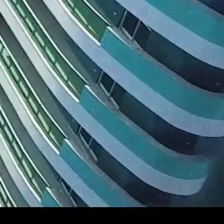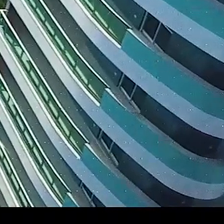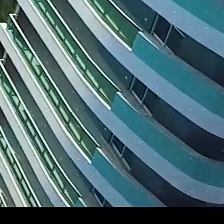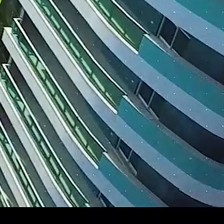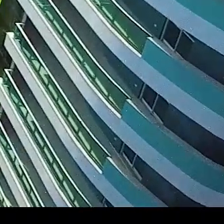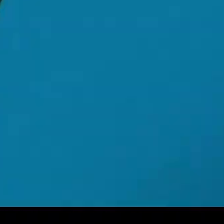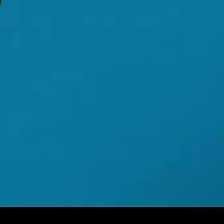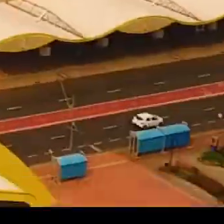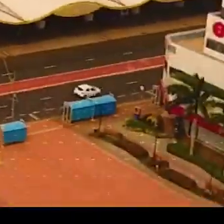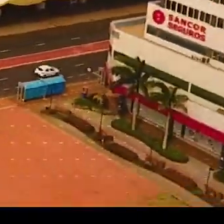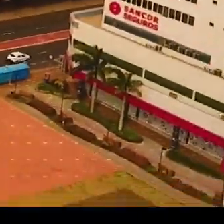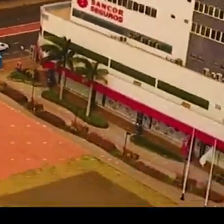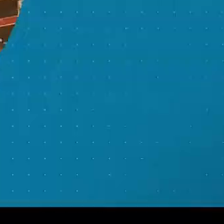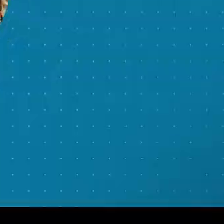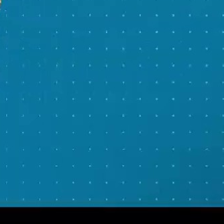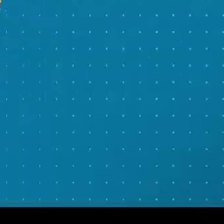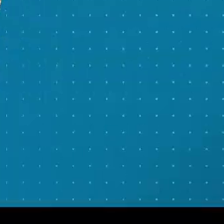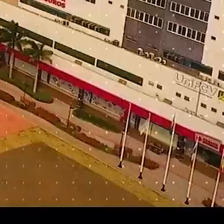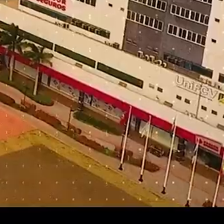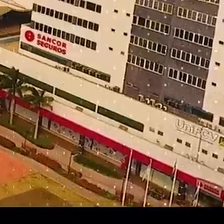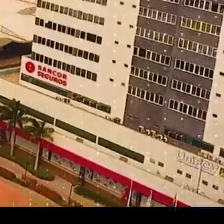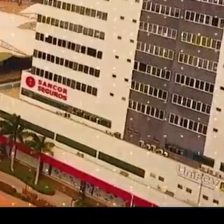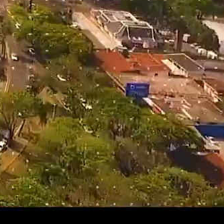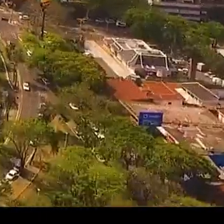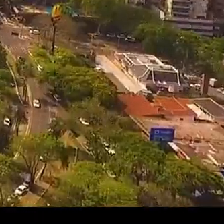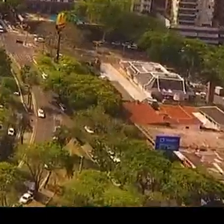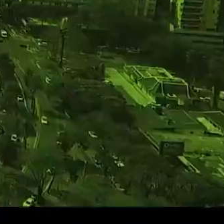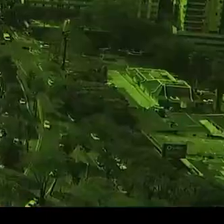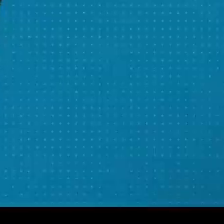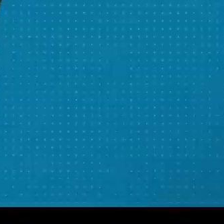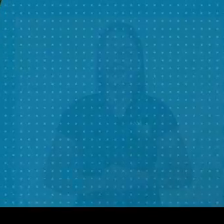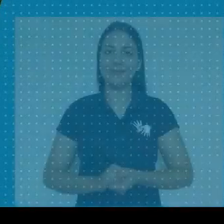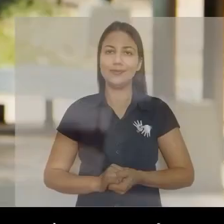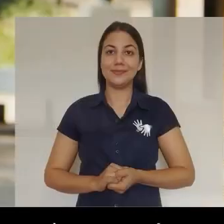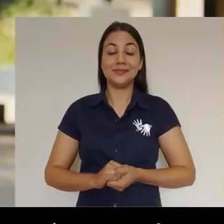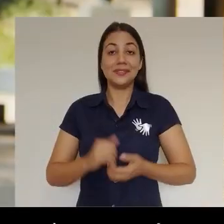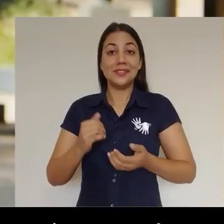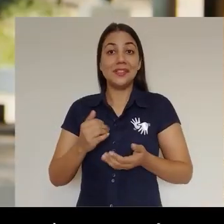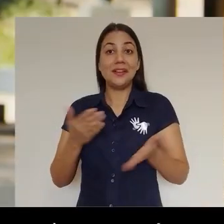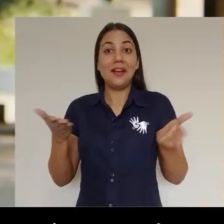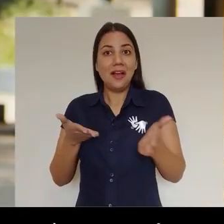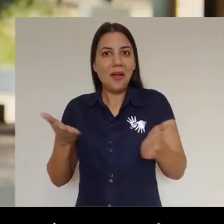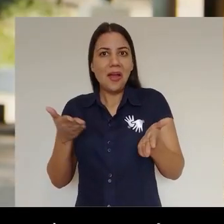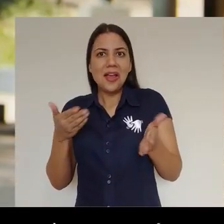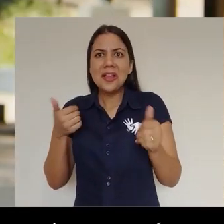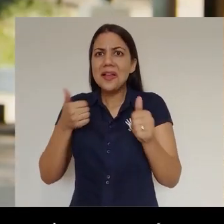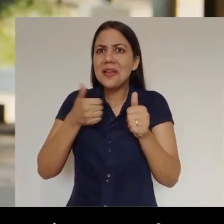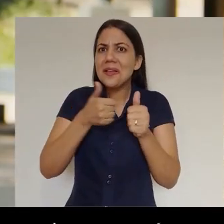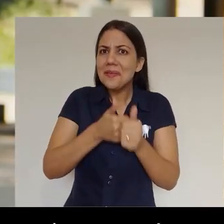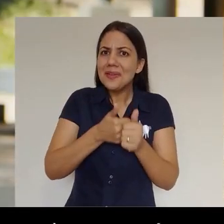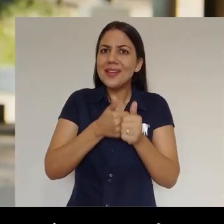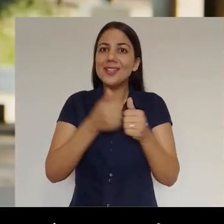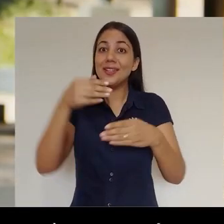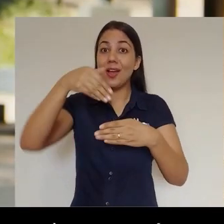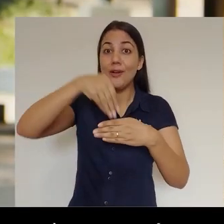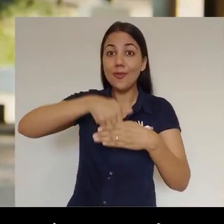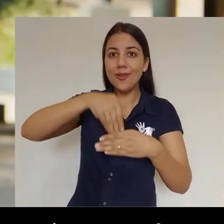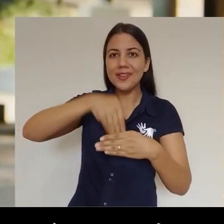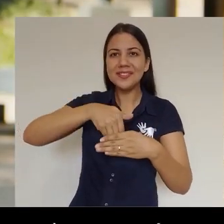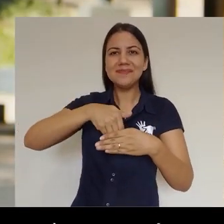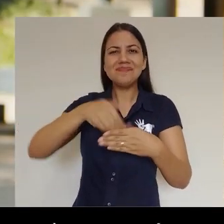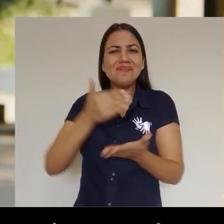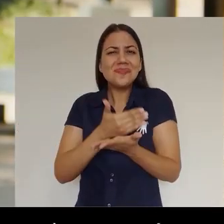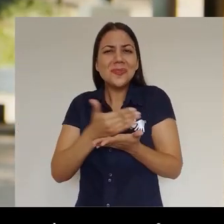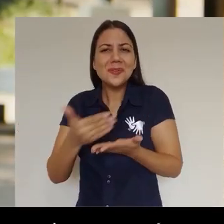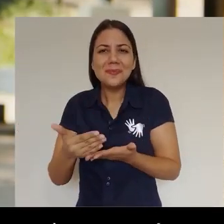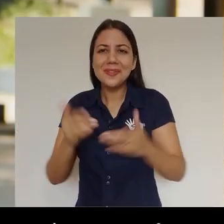Polícia esmaia meu prefeito, vamos em frente Entramos na reta final desta eleição e eu começo esse